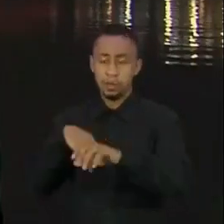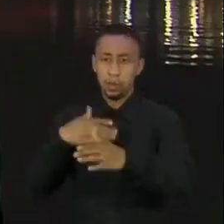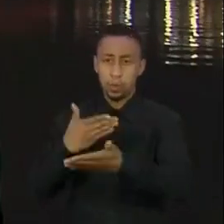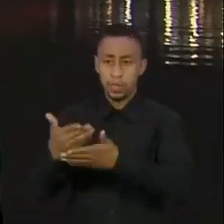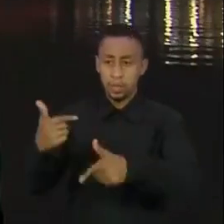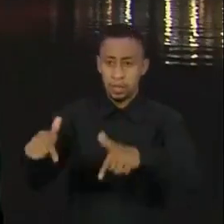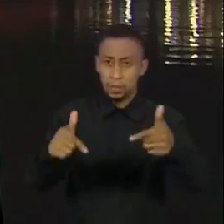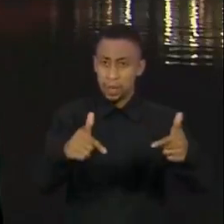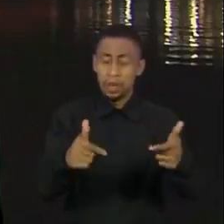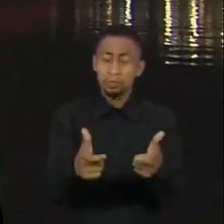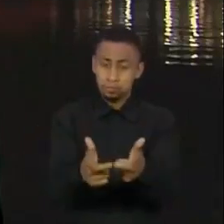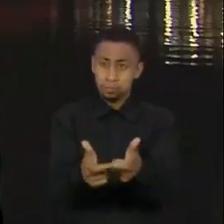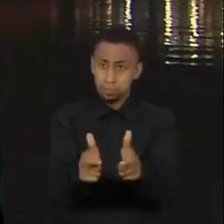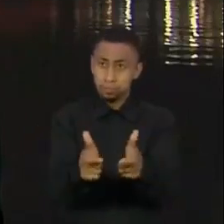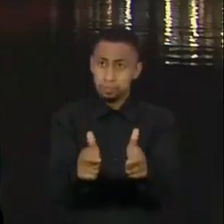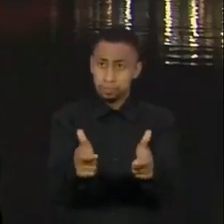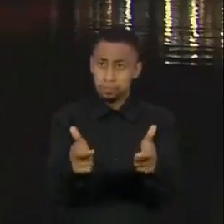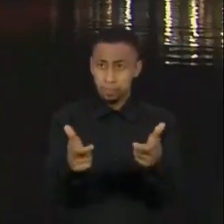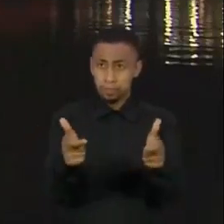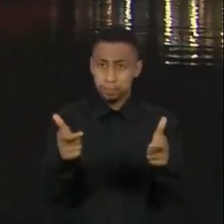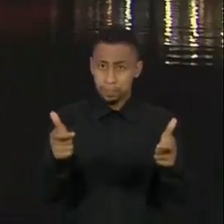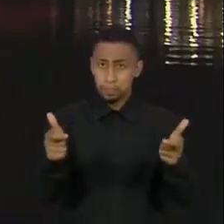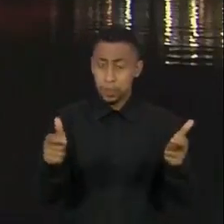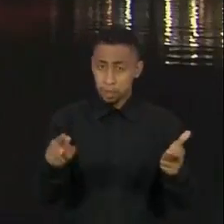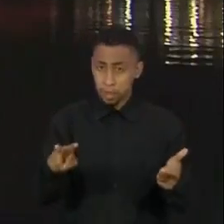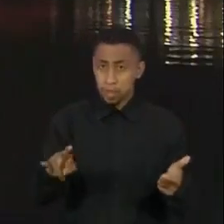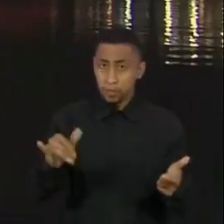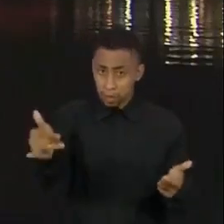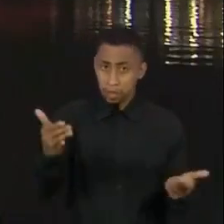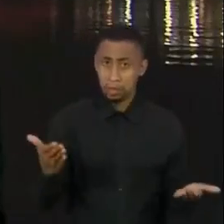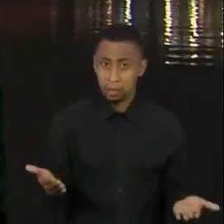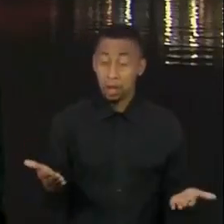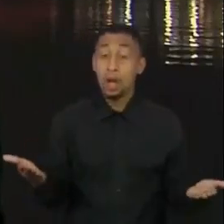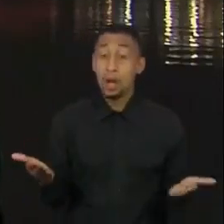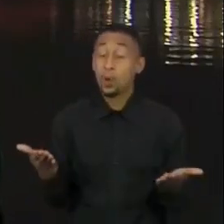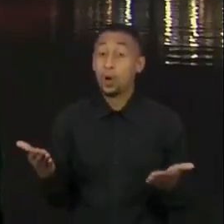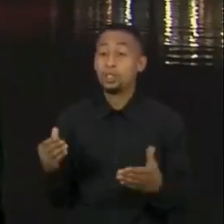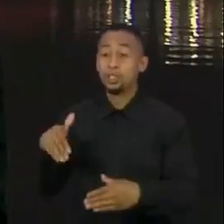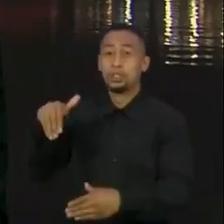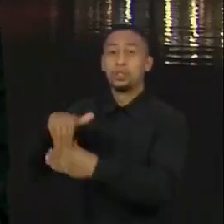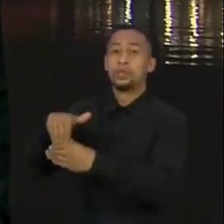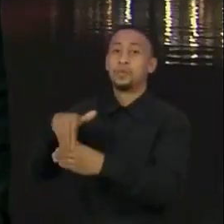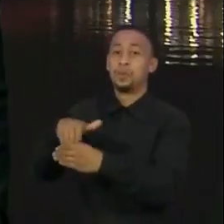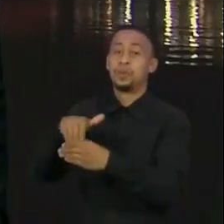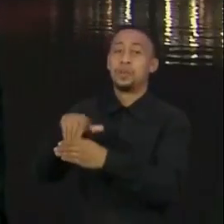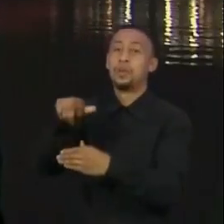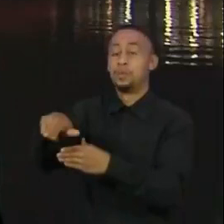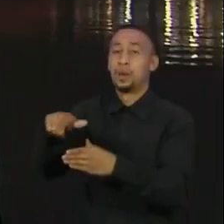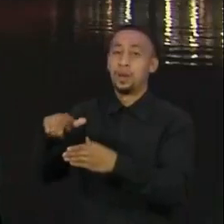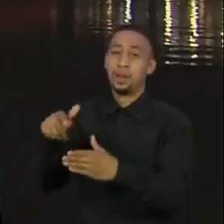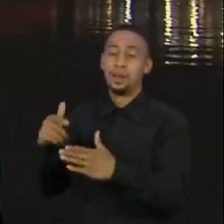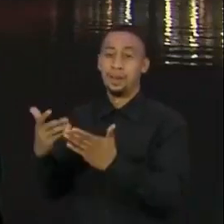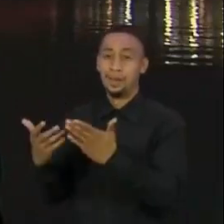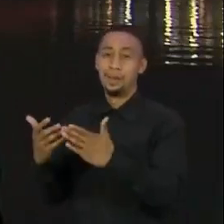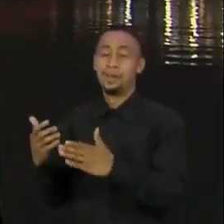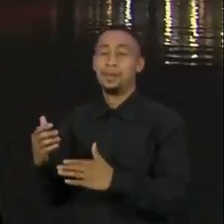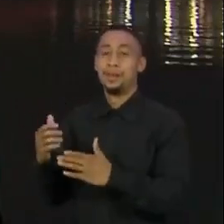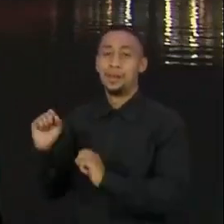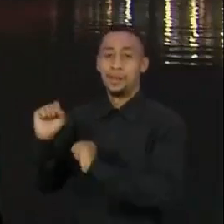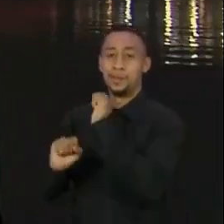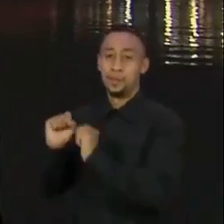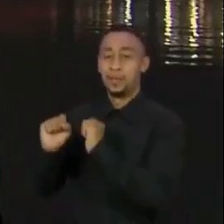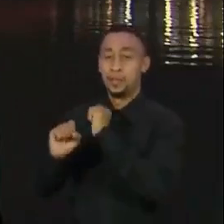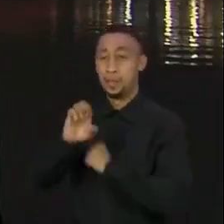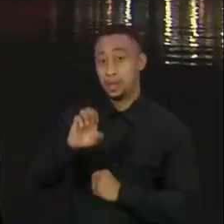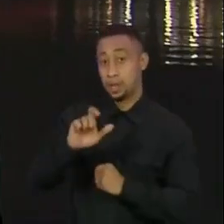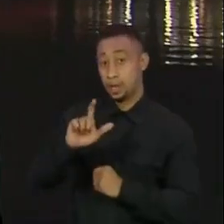muito ampliada. Agora, nós estamos trabalhando para votar a privatização da Eletrobras, como todos sabem. Nesse